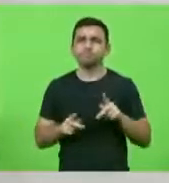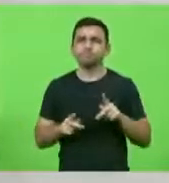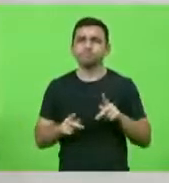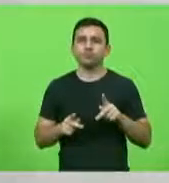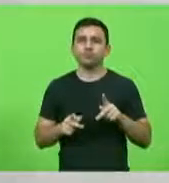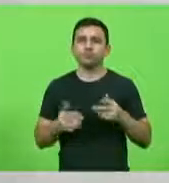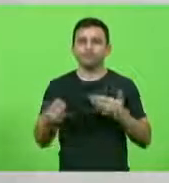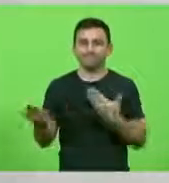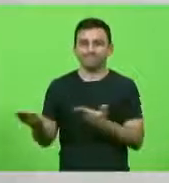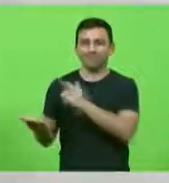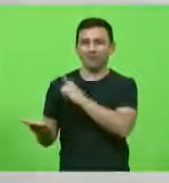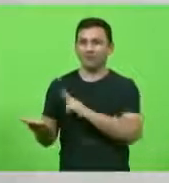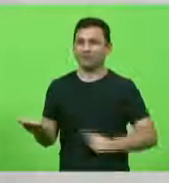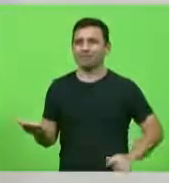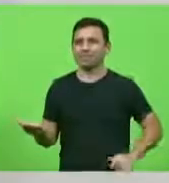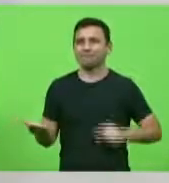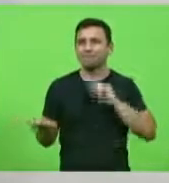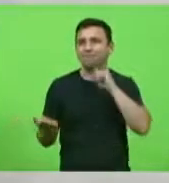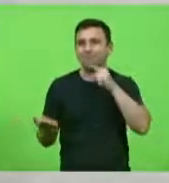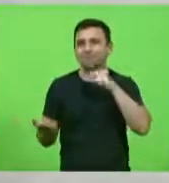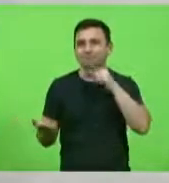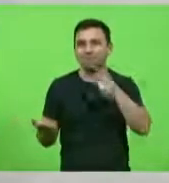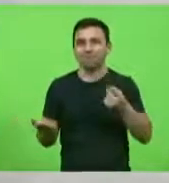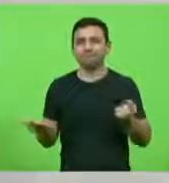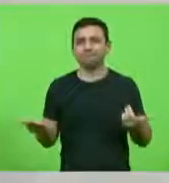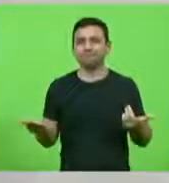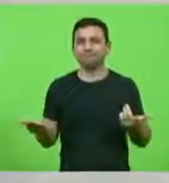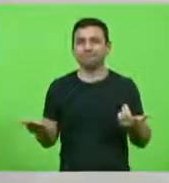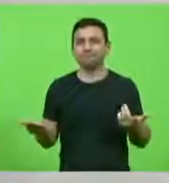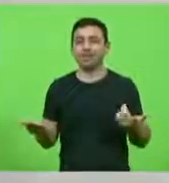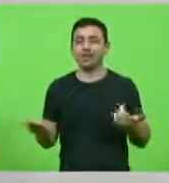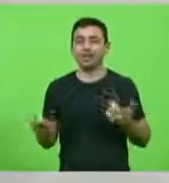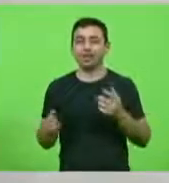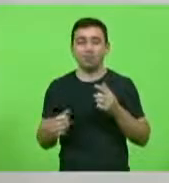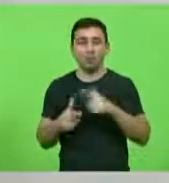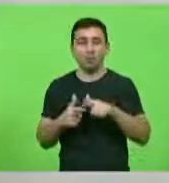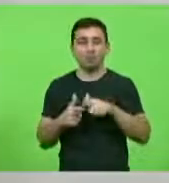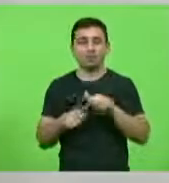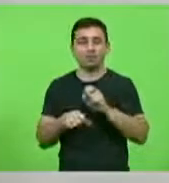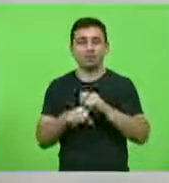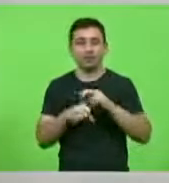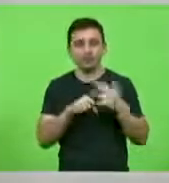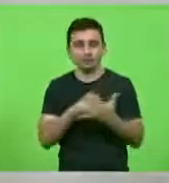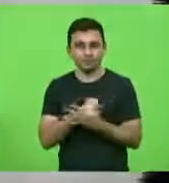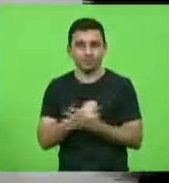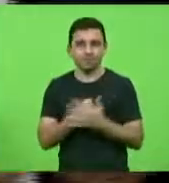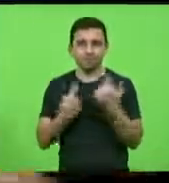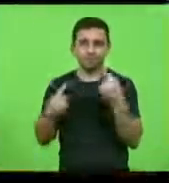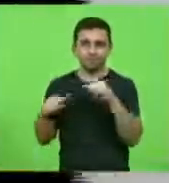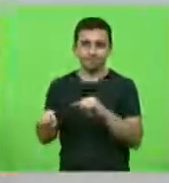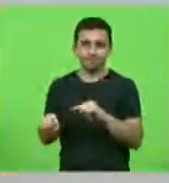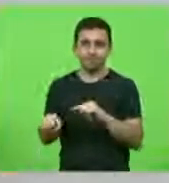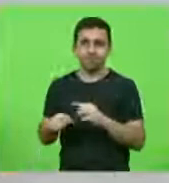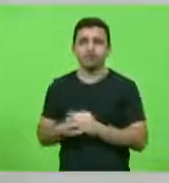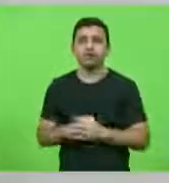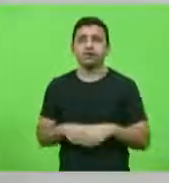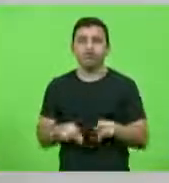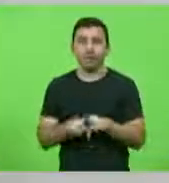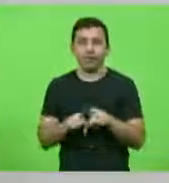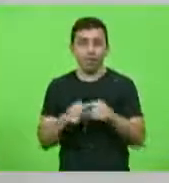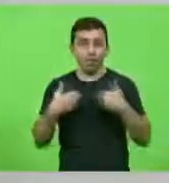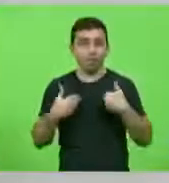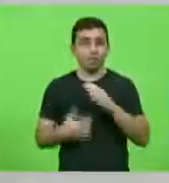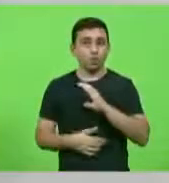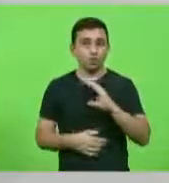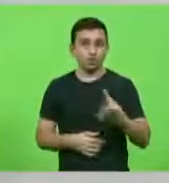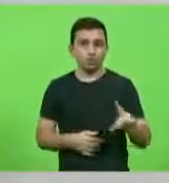desgoverno tenha de um vírus sido vítima. Na condição de coordenadora da